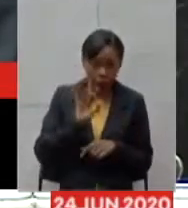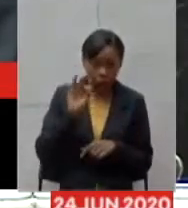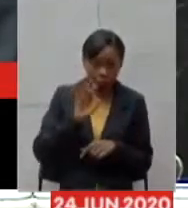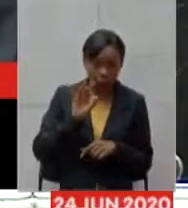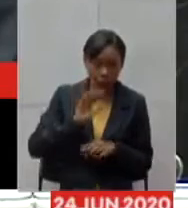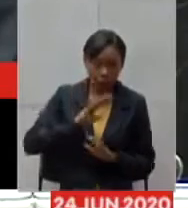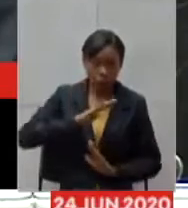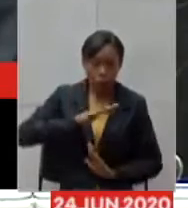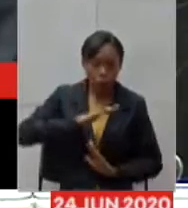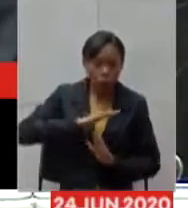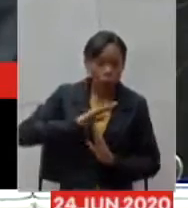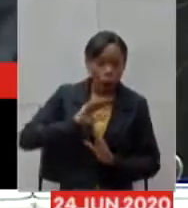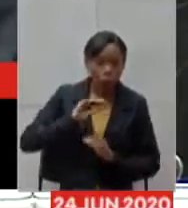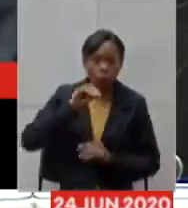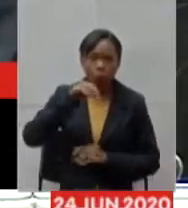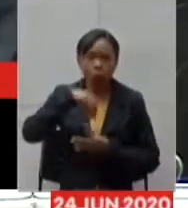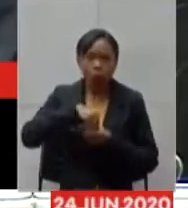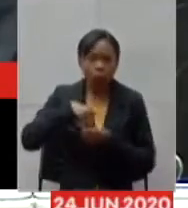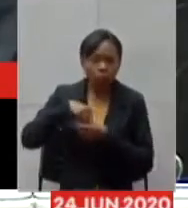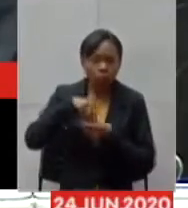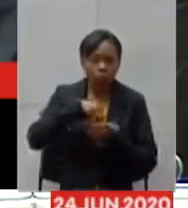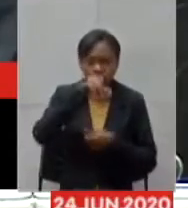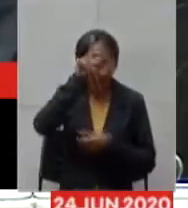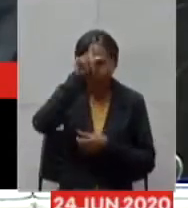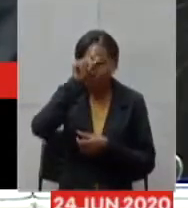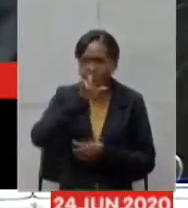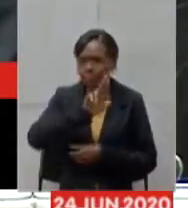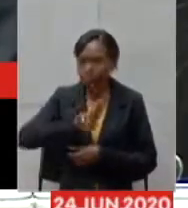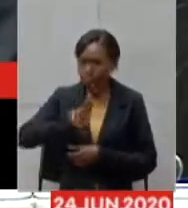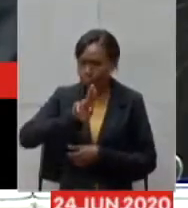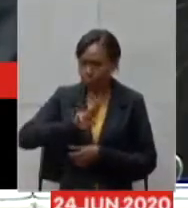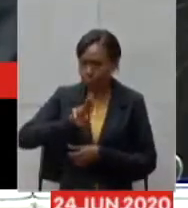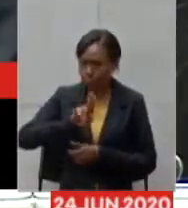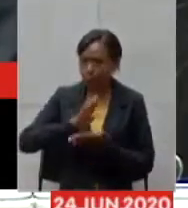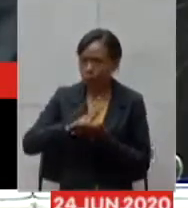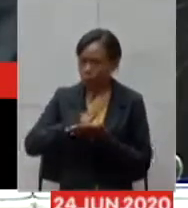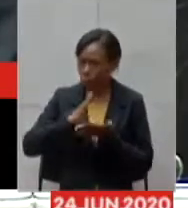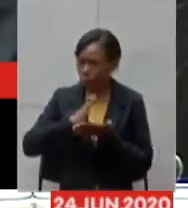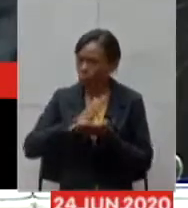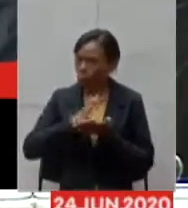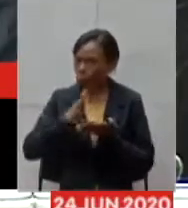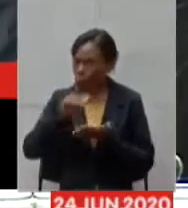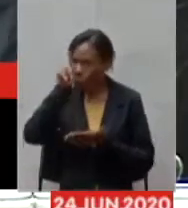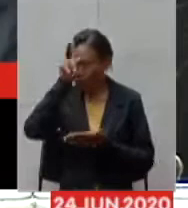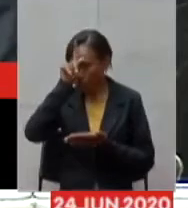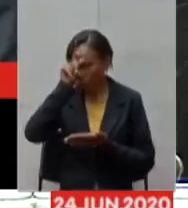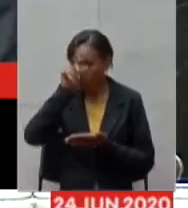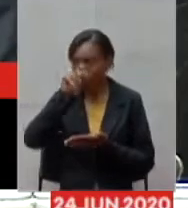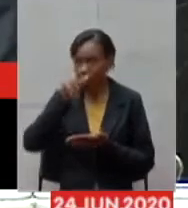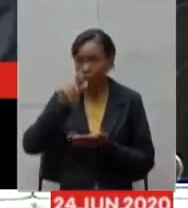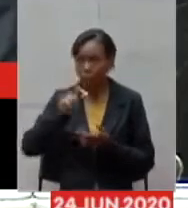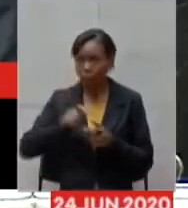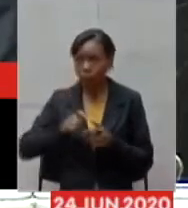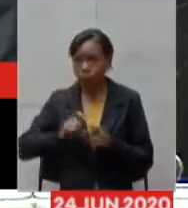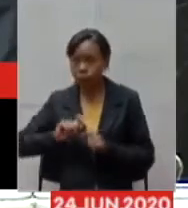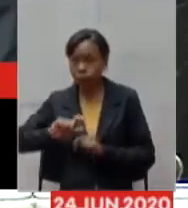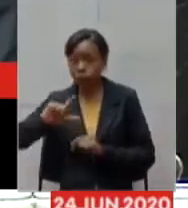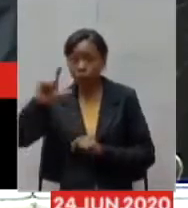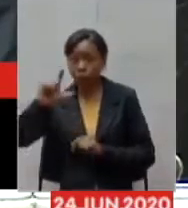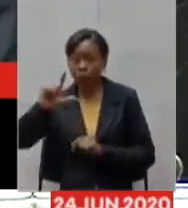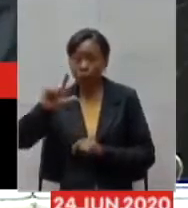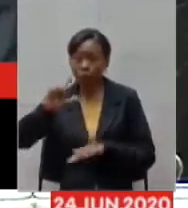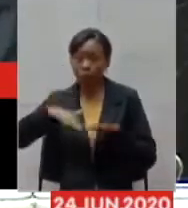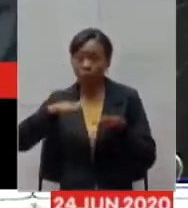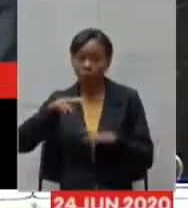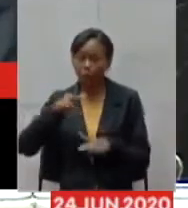que muitas vezes os hospitais deem alta no SUS Fácil então parece que nós temos às vezes internação acima de 100